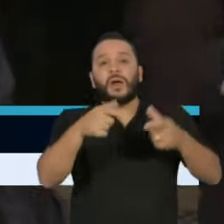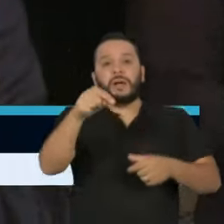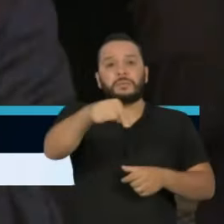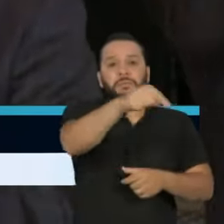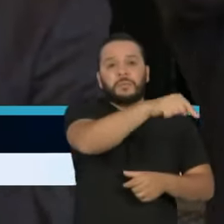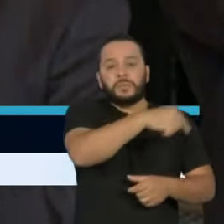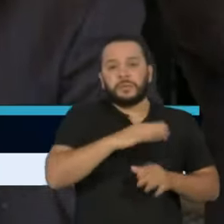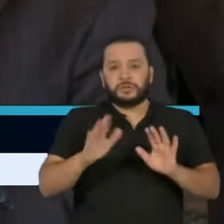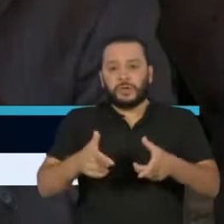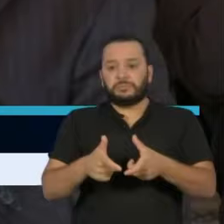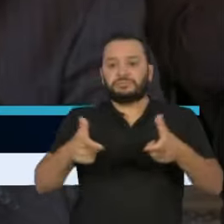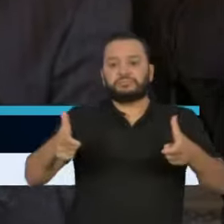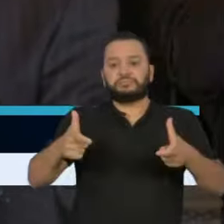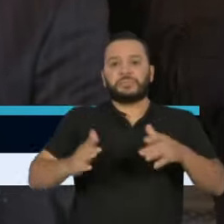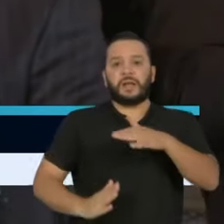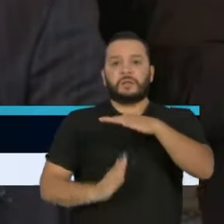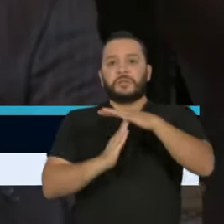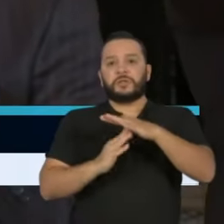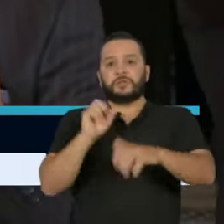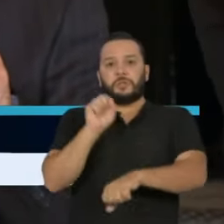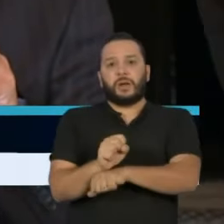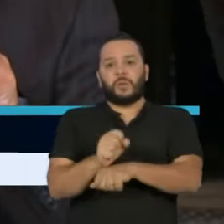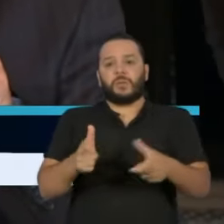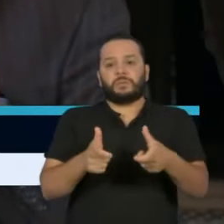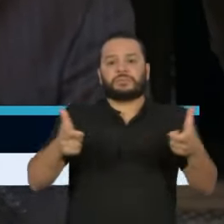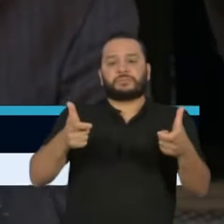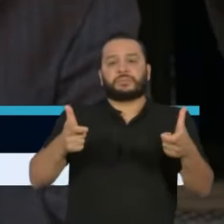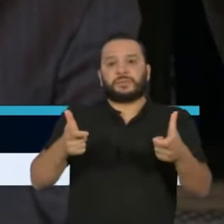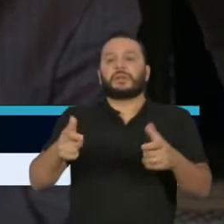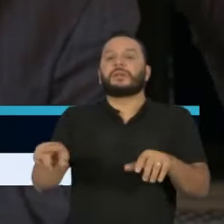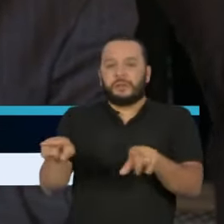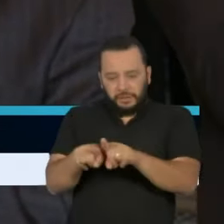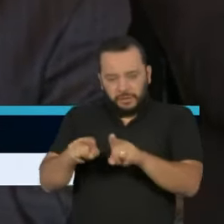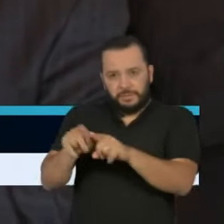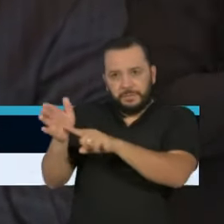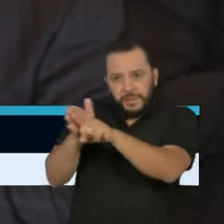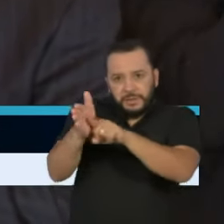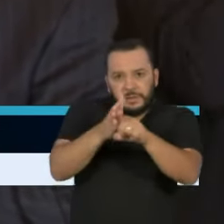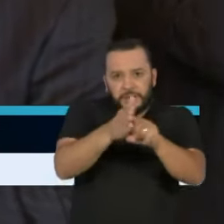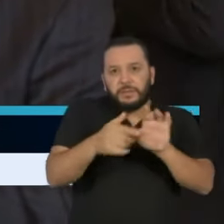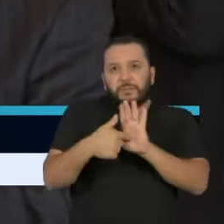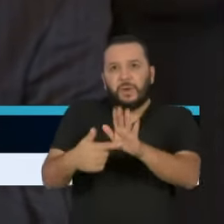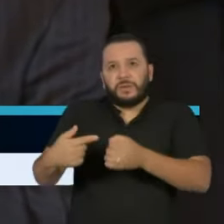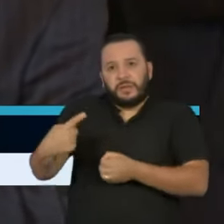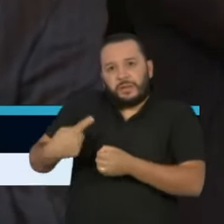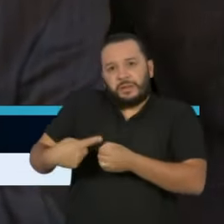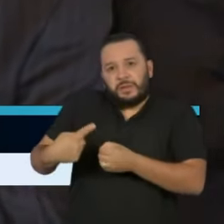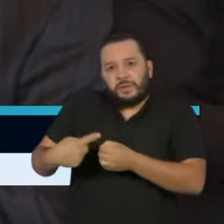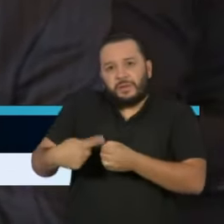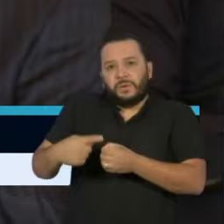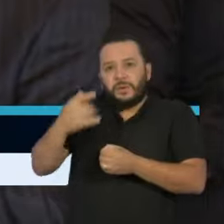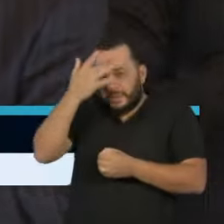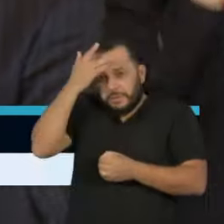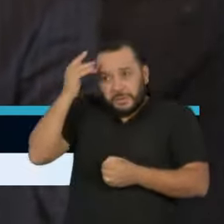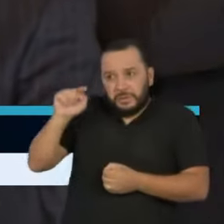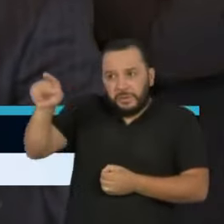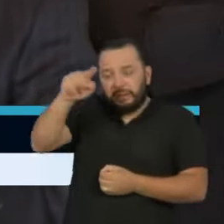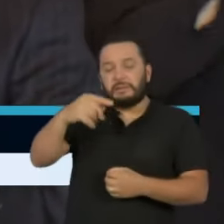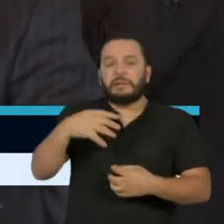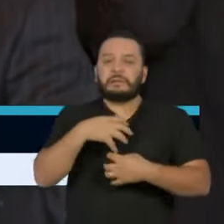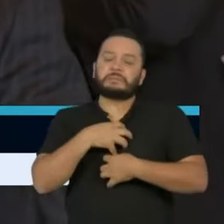aqui. Dados de mobilidade social medidos por celulares têm mostrado que, no interior, uma falsa sensação de segurança